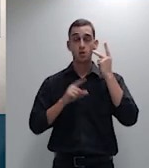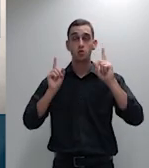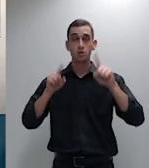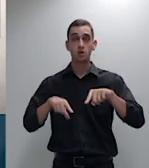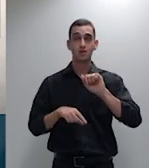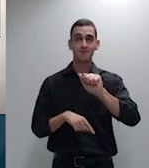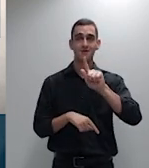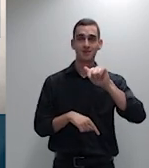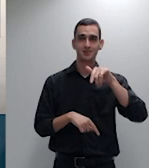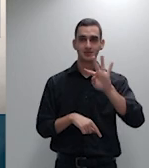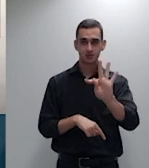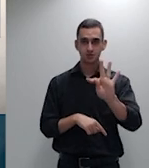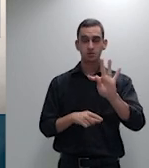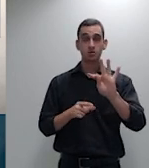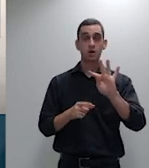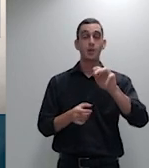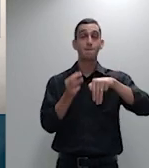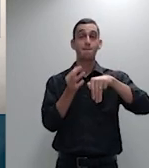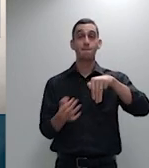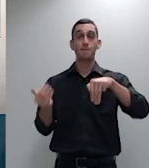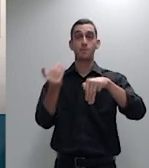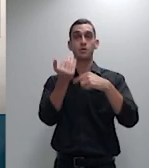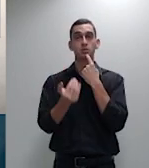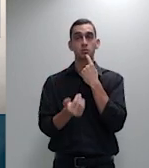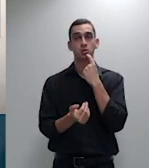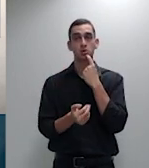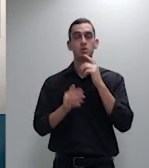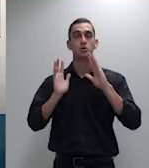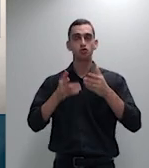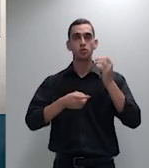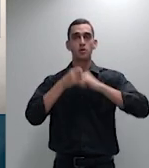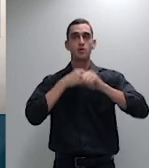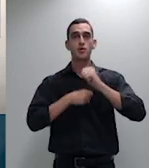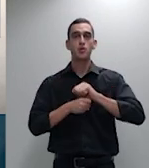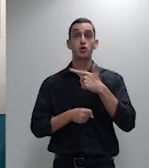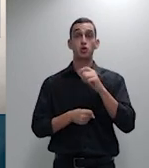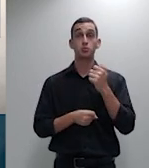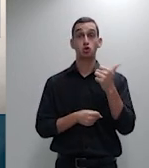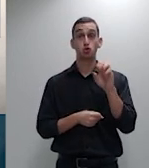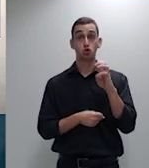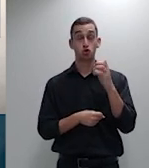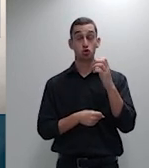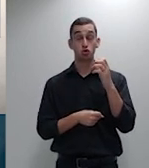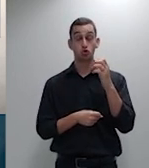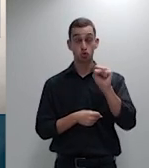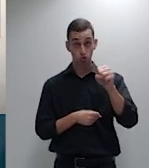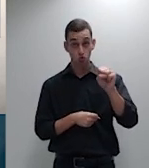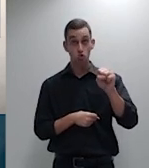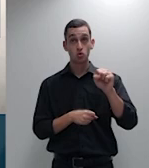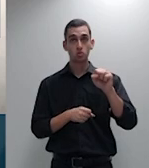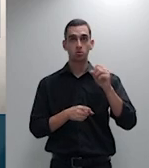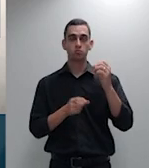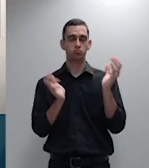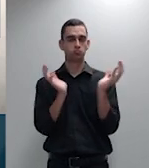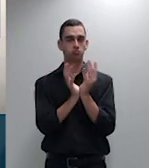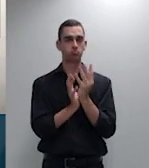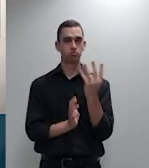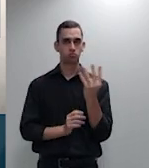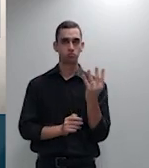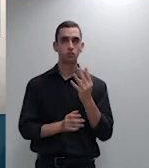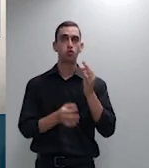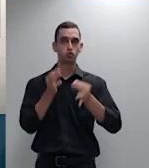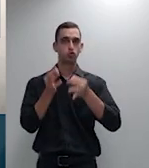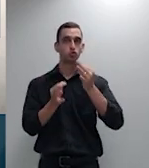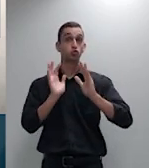pela quarta turma em 2018 minhas senhores também um julgado menos recente em que se declarou a abusividade do